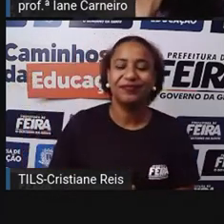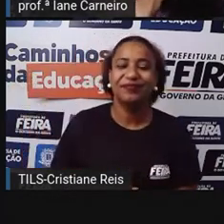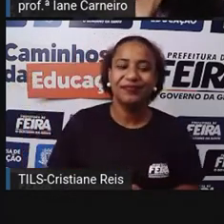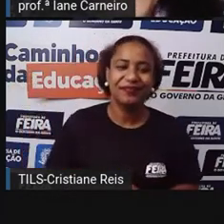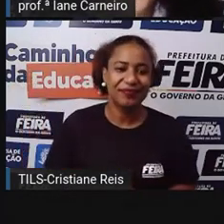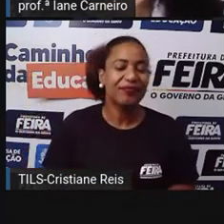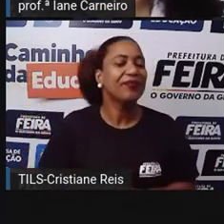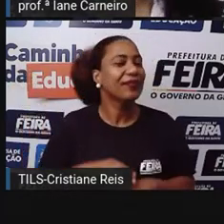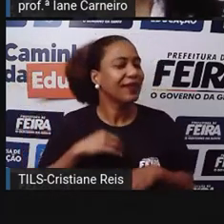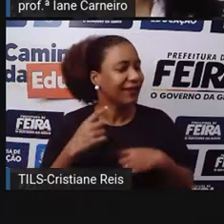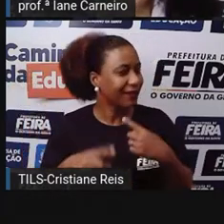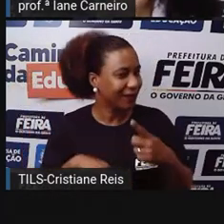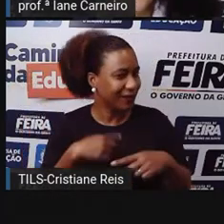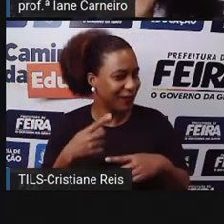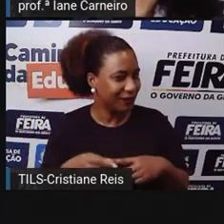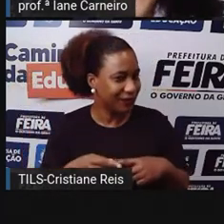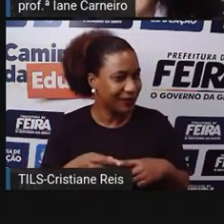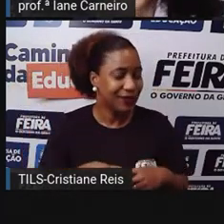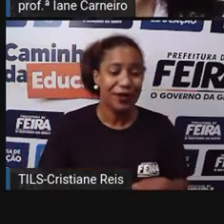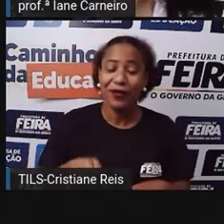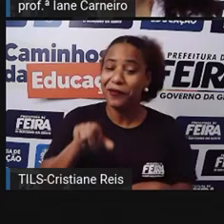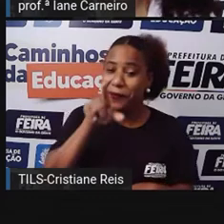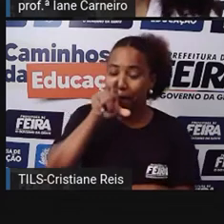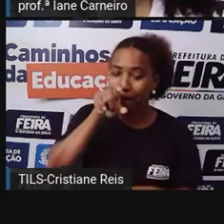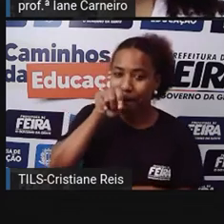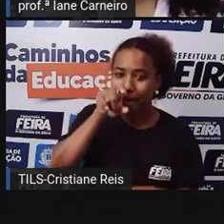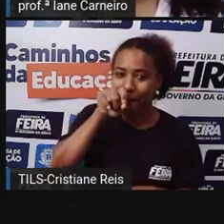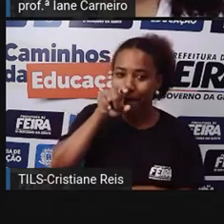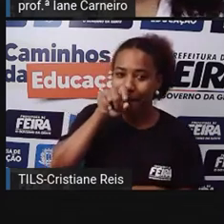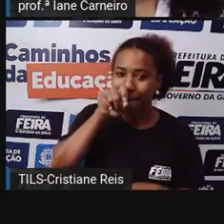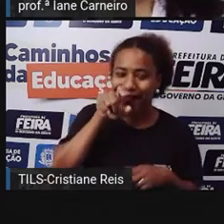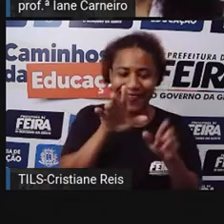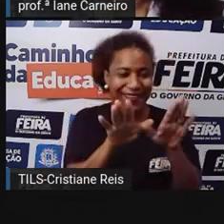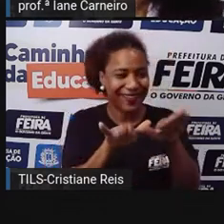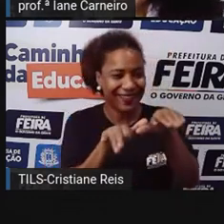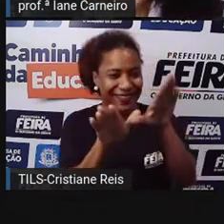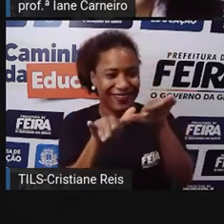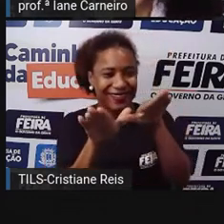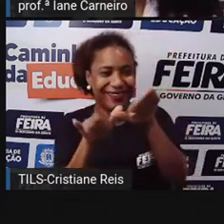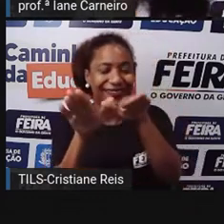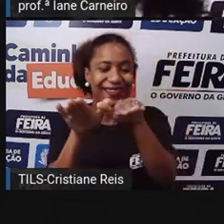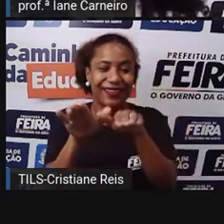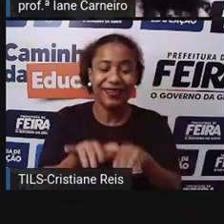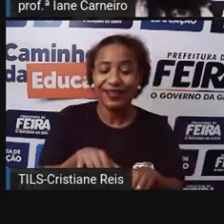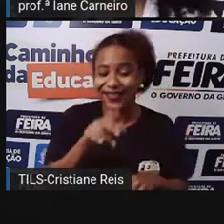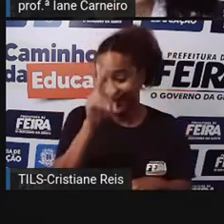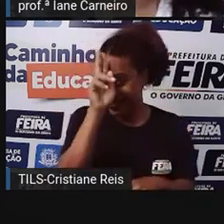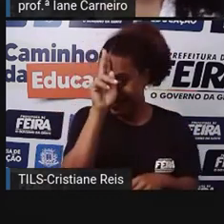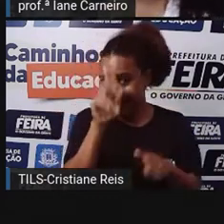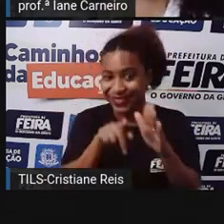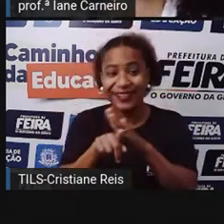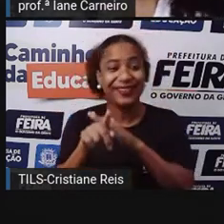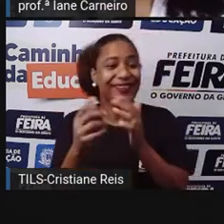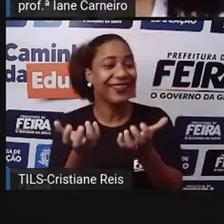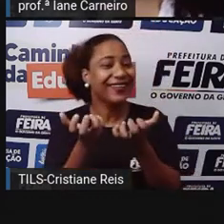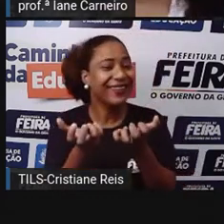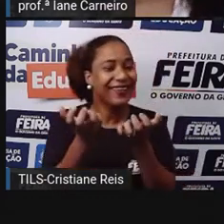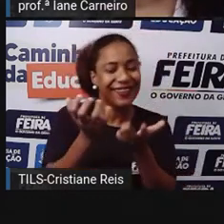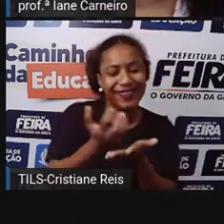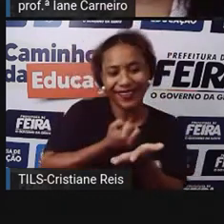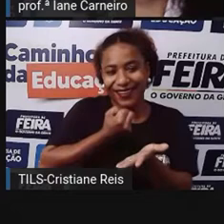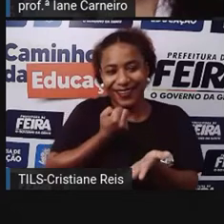Depois, veio passando um papagaio. Dona baratinha perguntou, quem quer casar com a